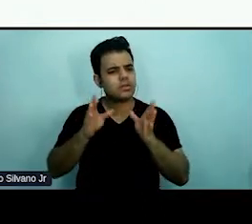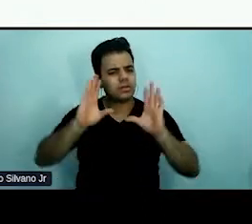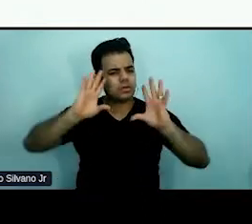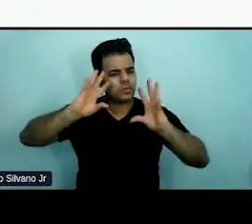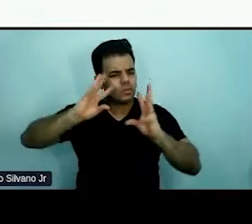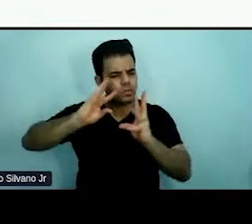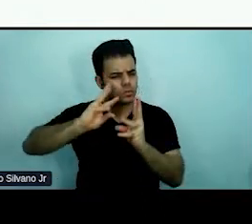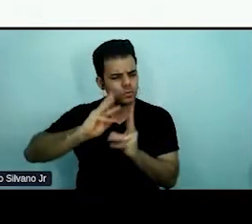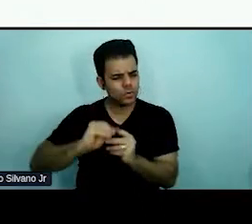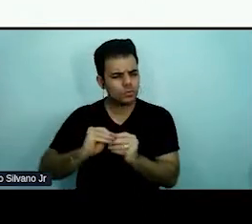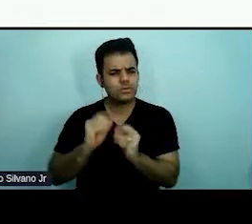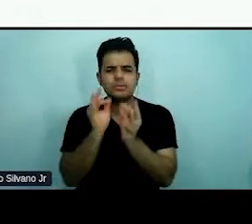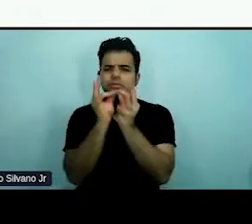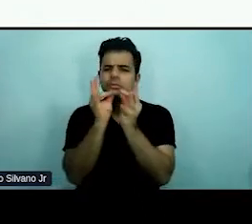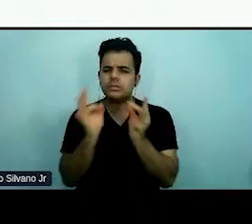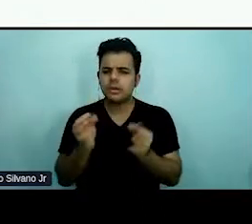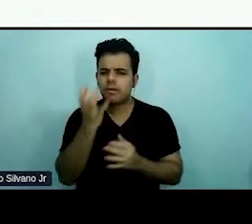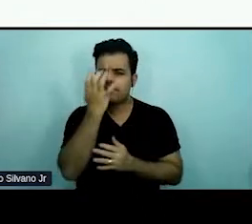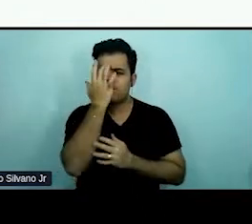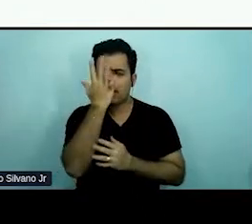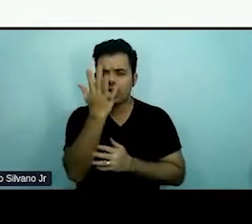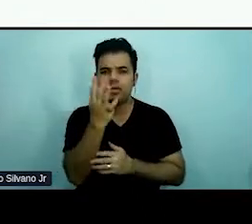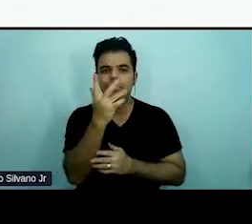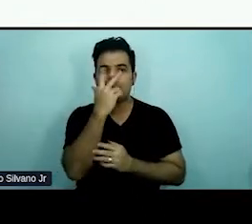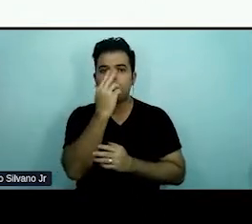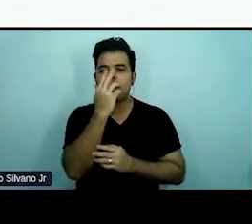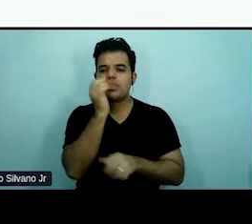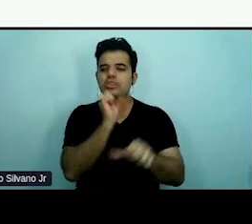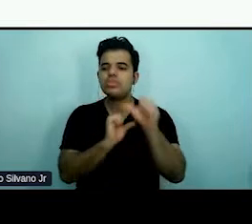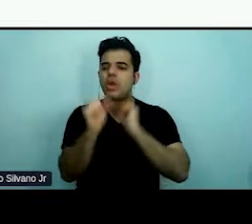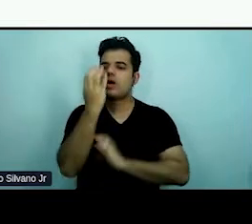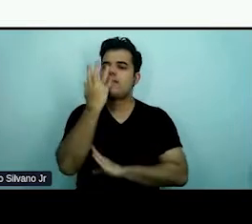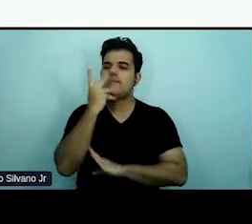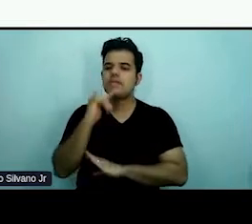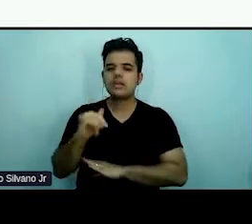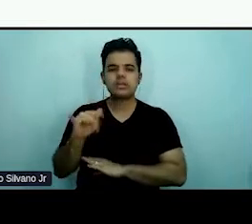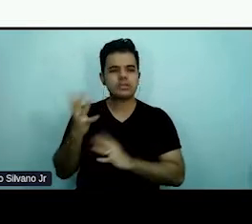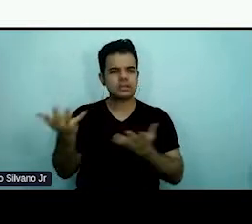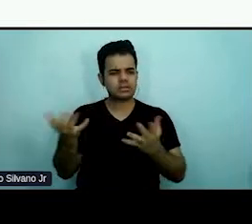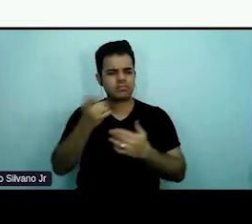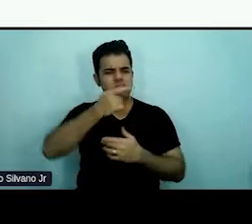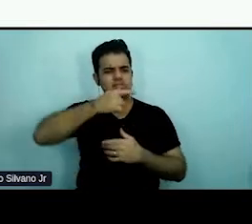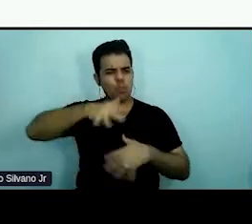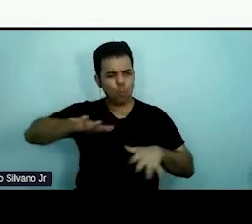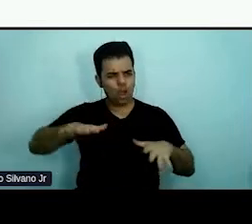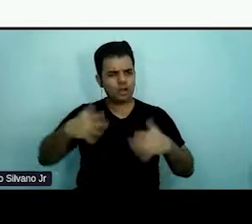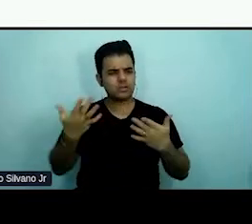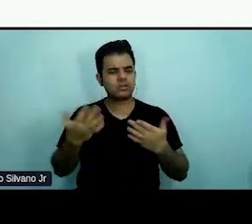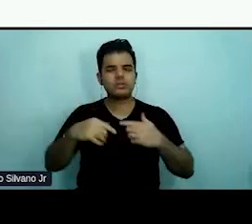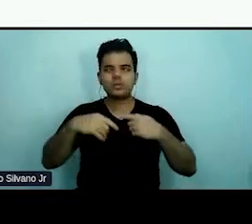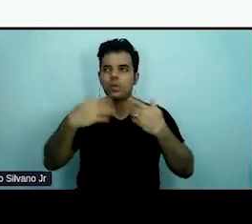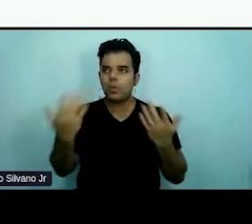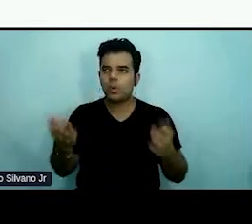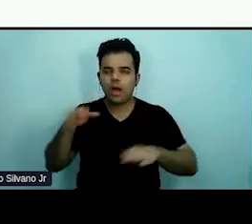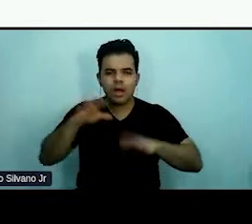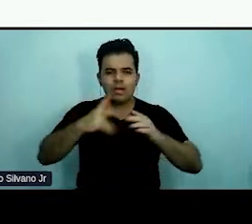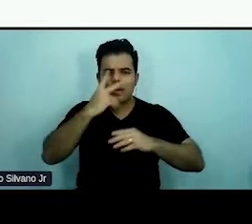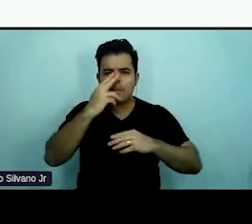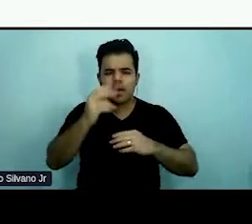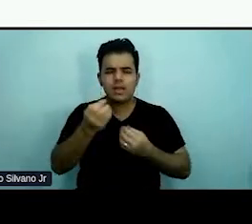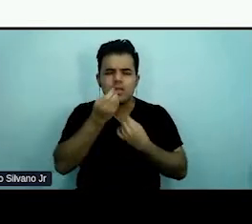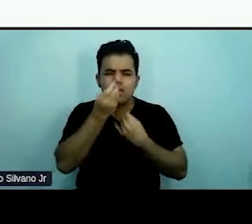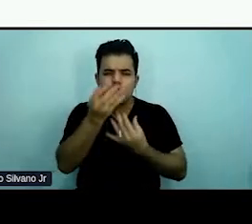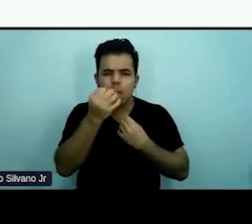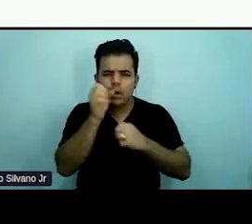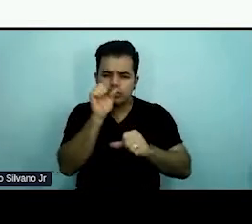ser entendido, ou se uma infantilização da linguagem, ou então como se estivesse distorcendo o sentido